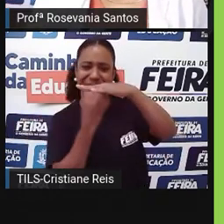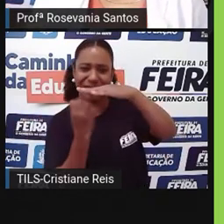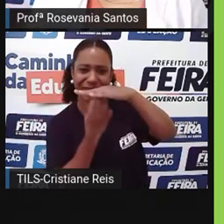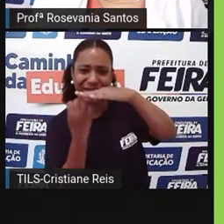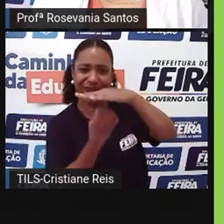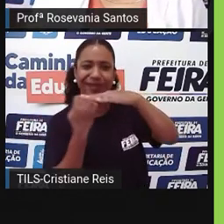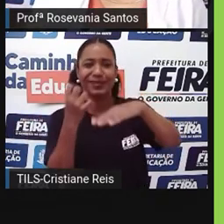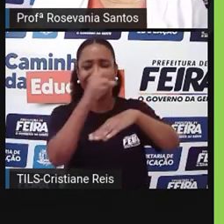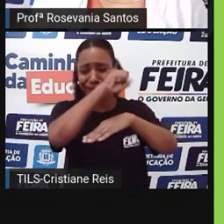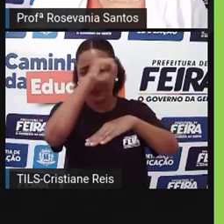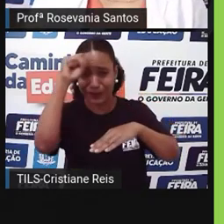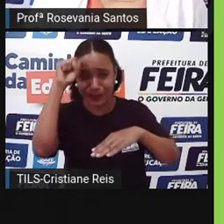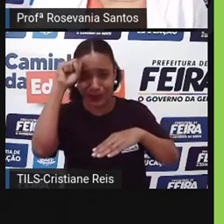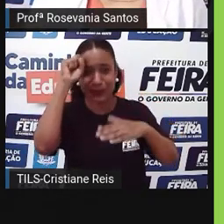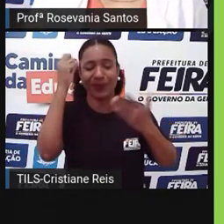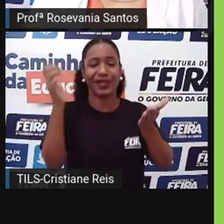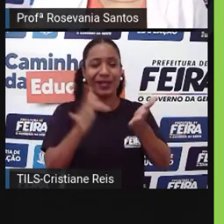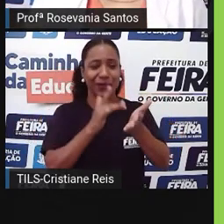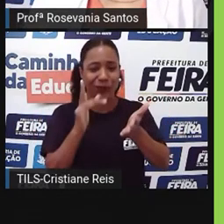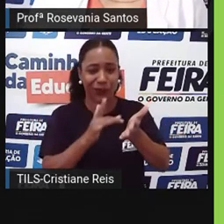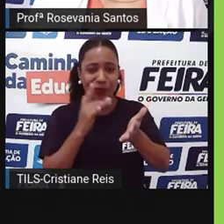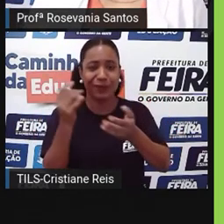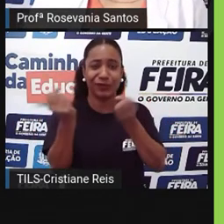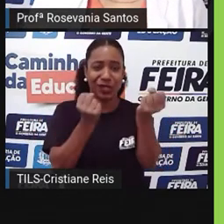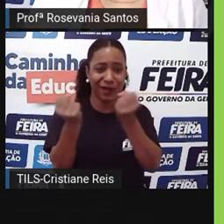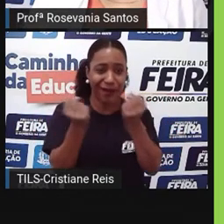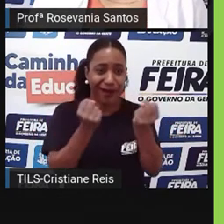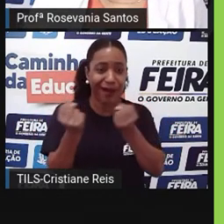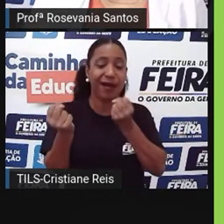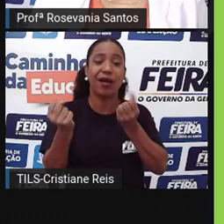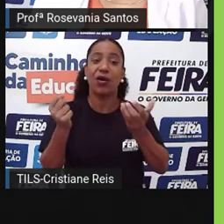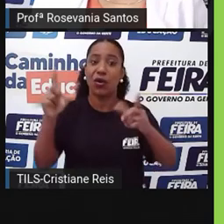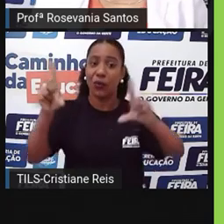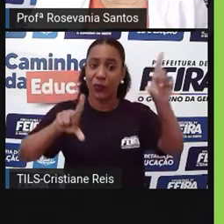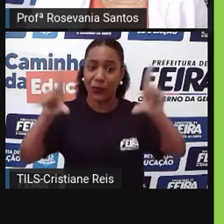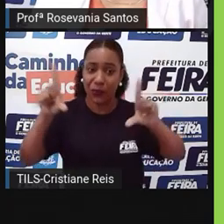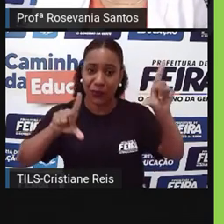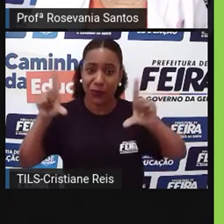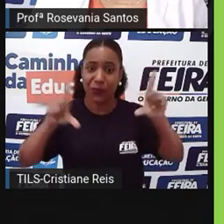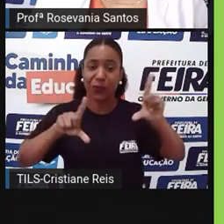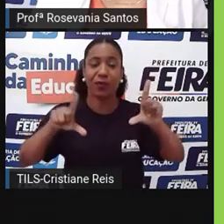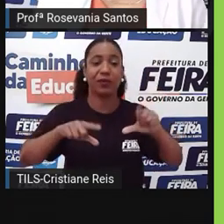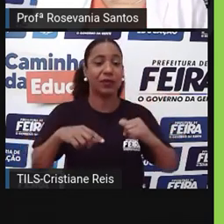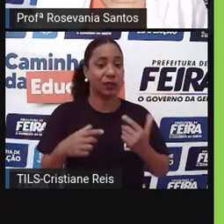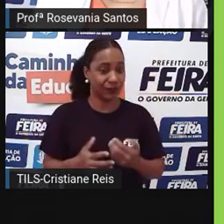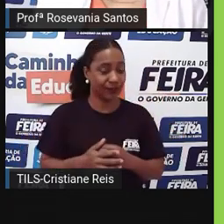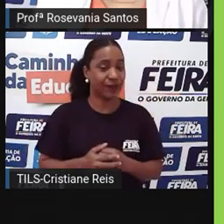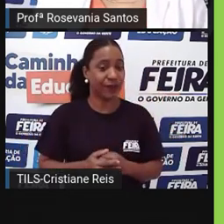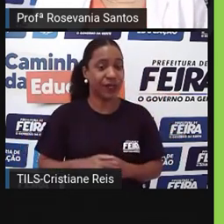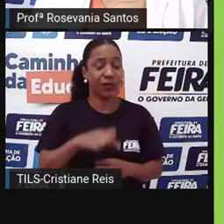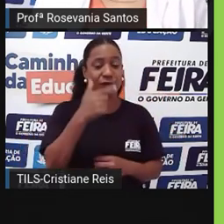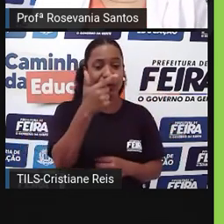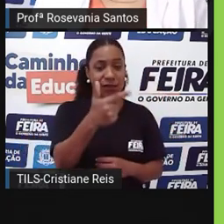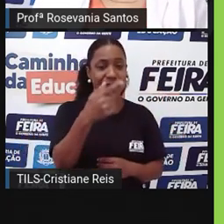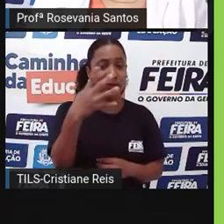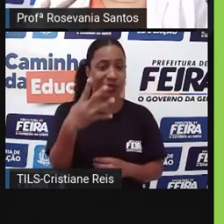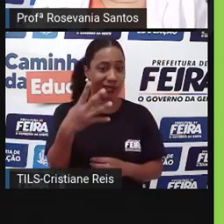Samsung, da Fiat, então, são 240 startups que essas empresas, né, que